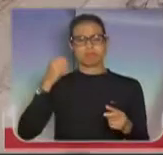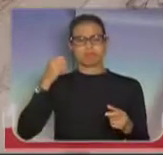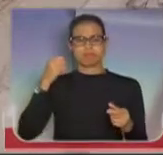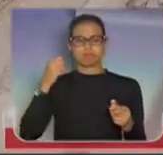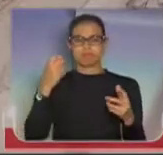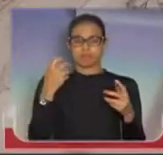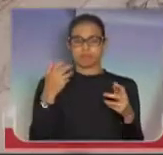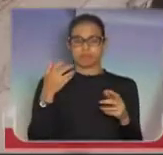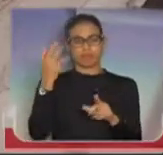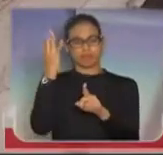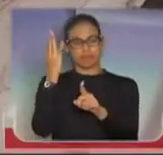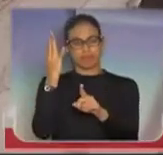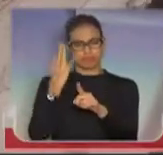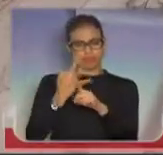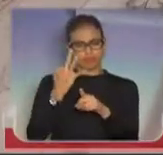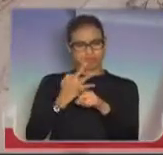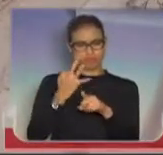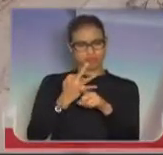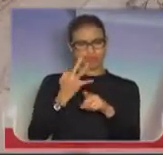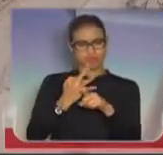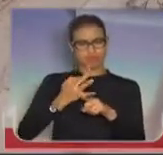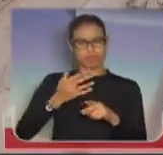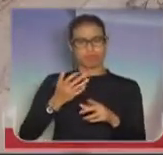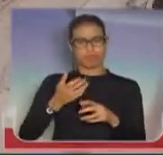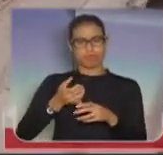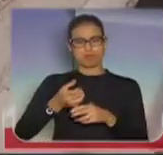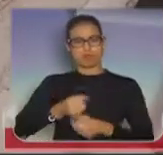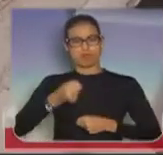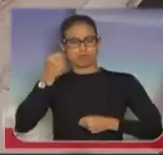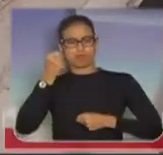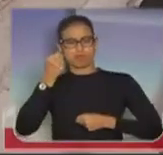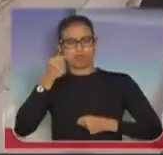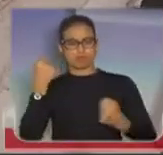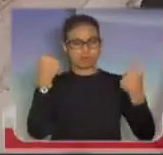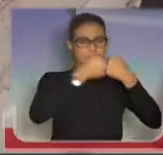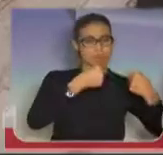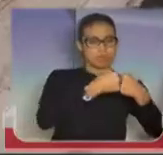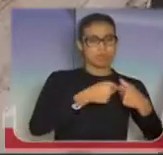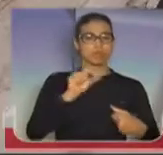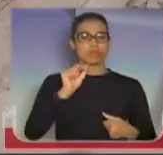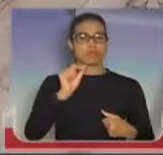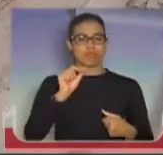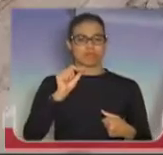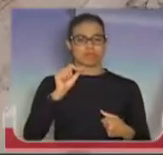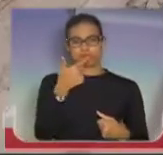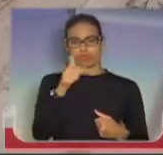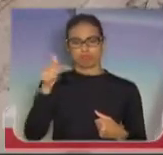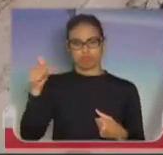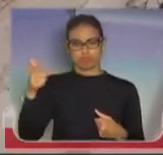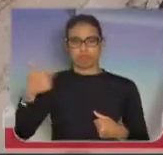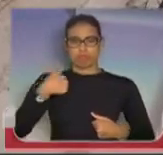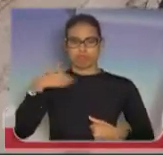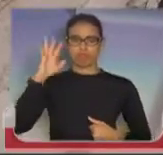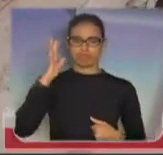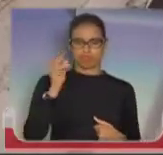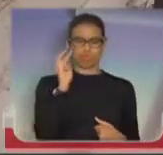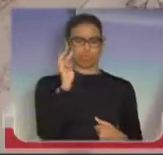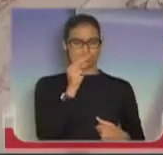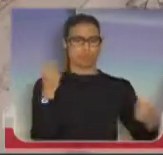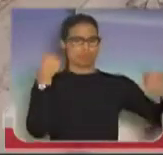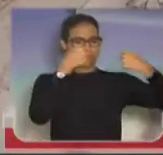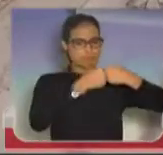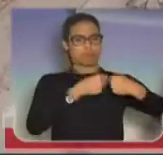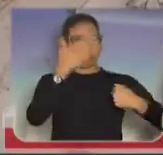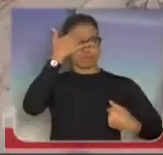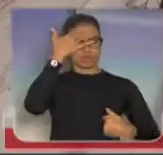muito mais afiada do que um facão. Quem aqui já enfrentou? Ninguém. Ninguém. Eu já enfrentei. E eu